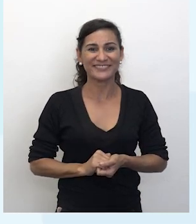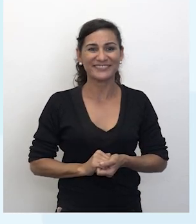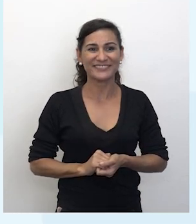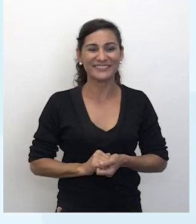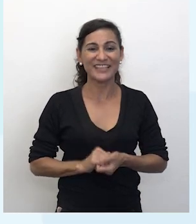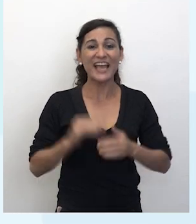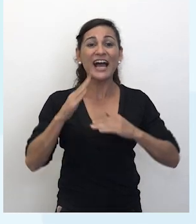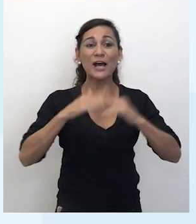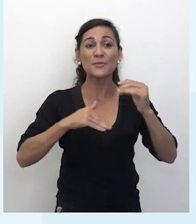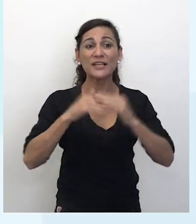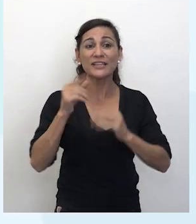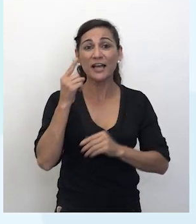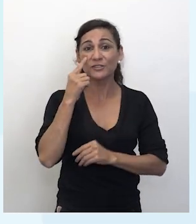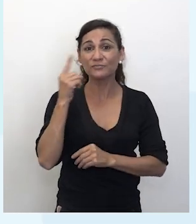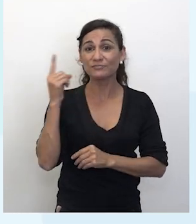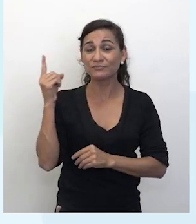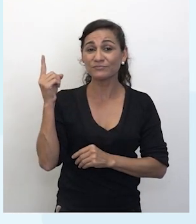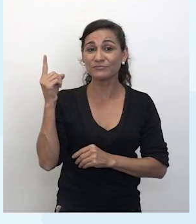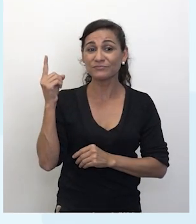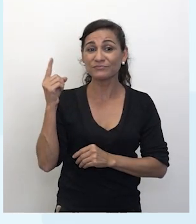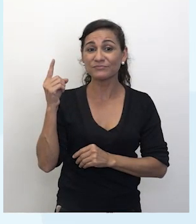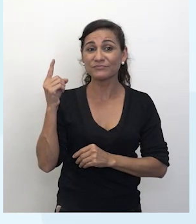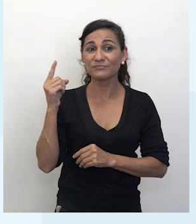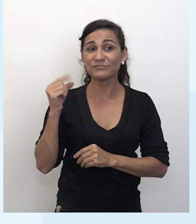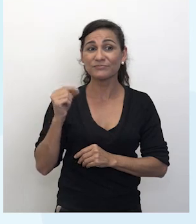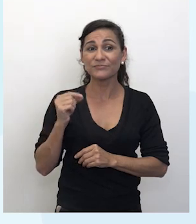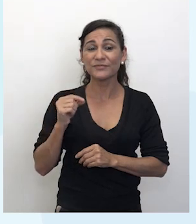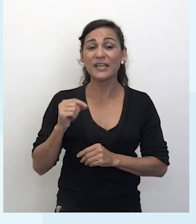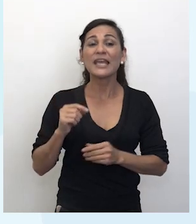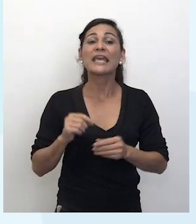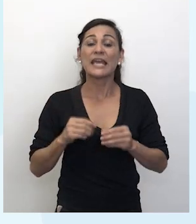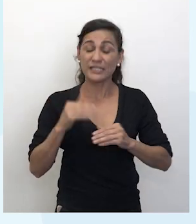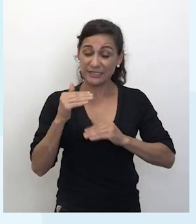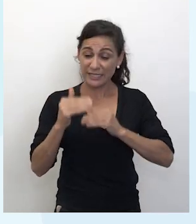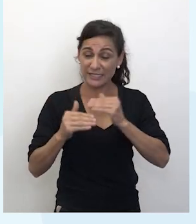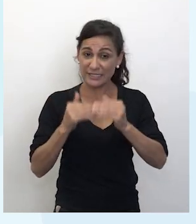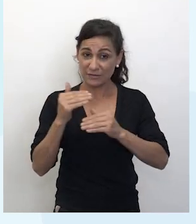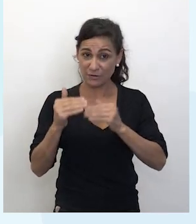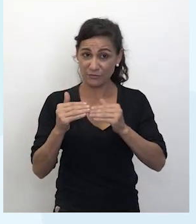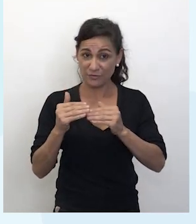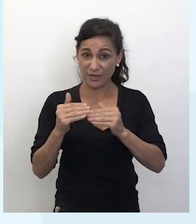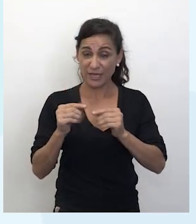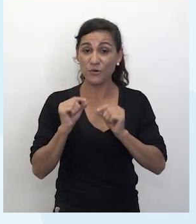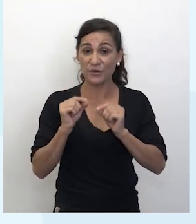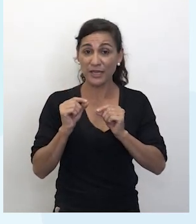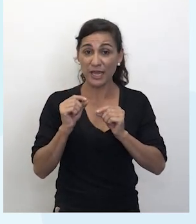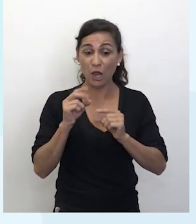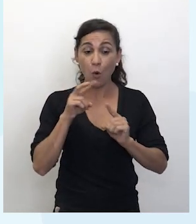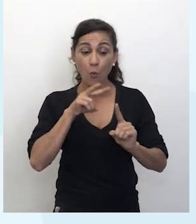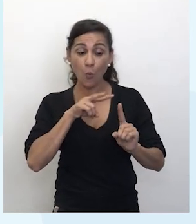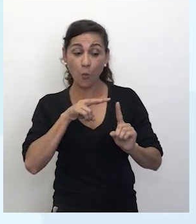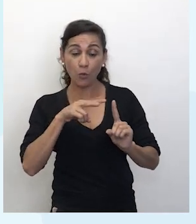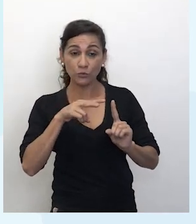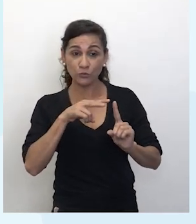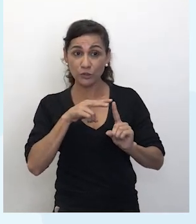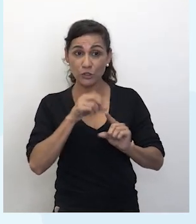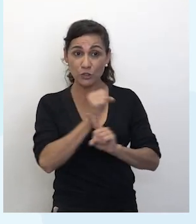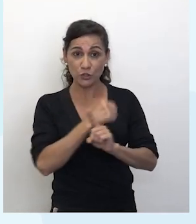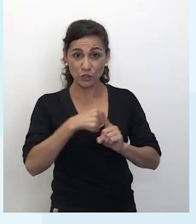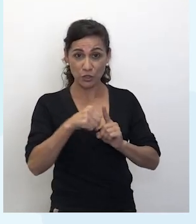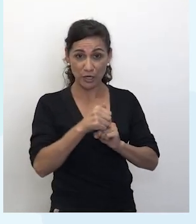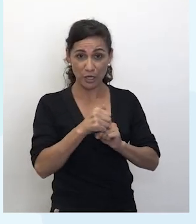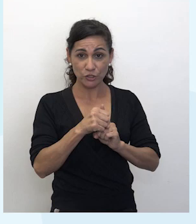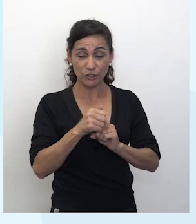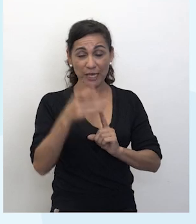fé que vai dar bom! Nossa habilidade é desenvolver uma visão sociológica da figura do